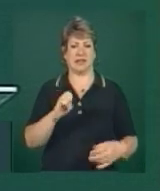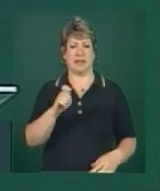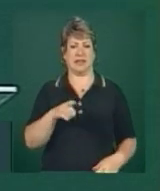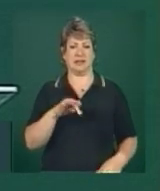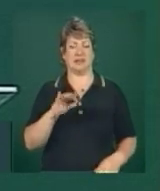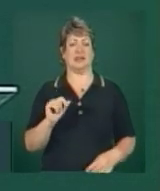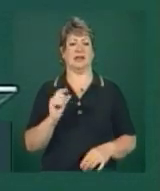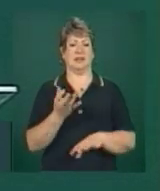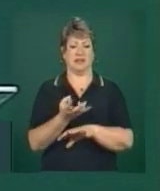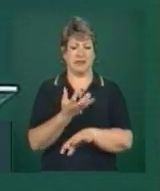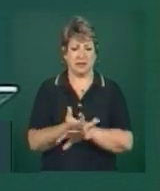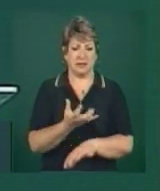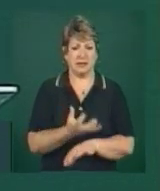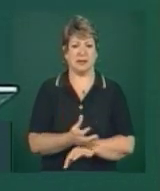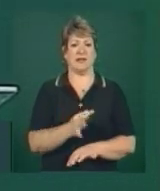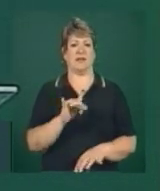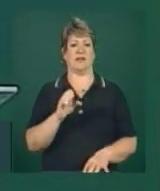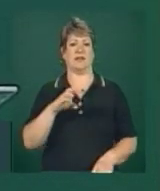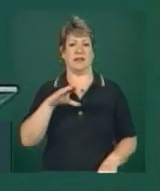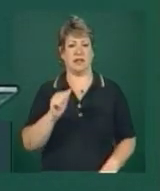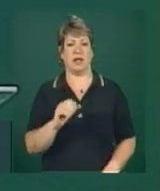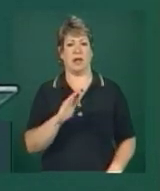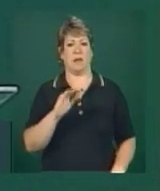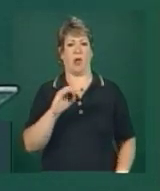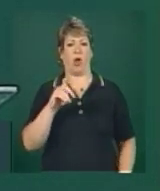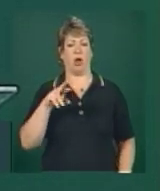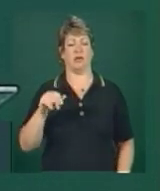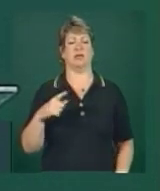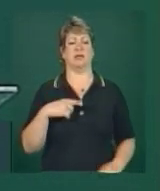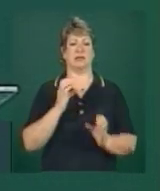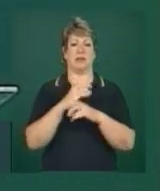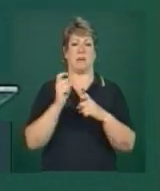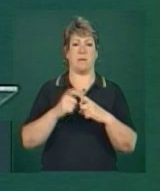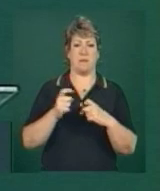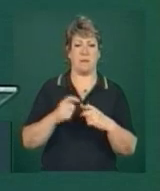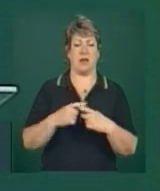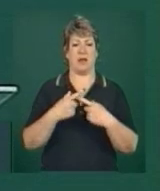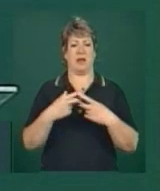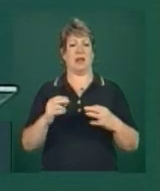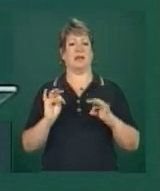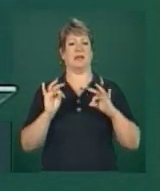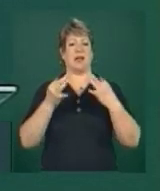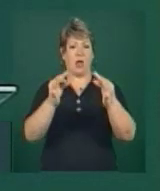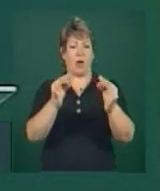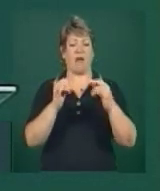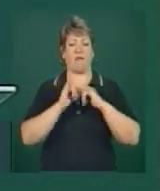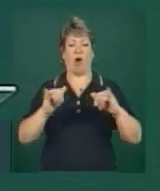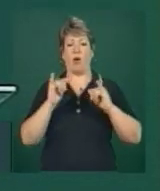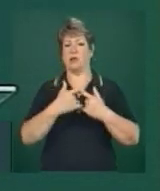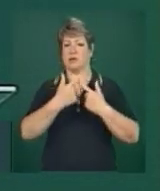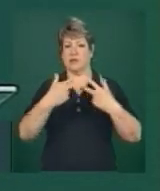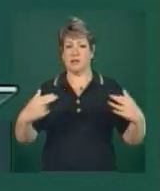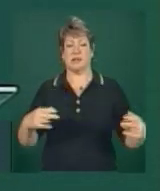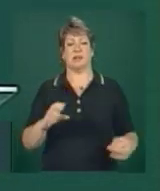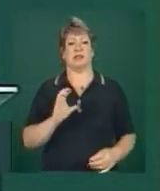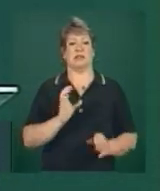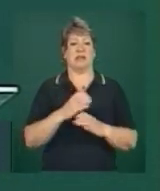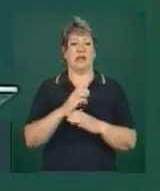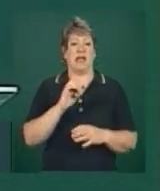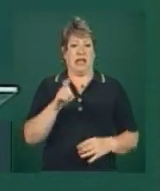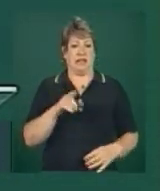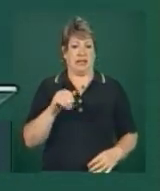matemática, química, física, biologia, ciências médicas, tecnologia da informação, nós